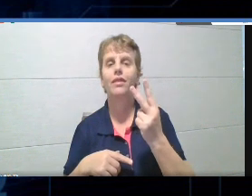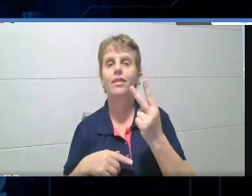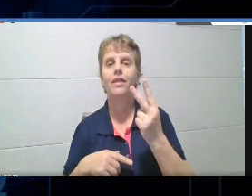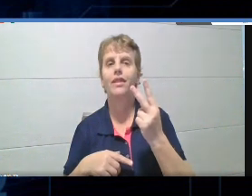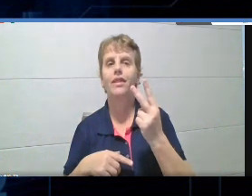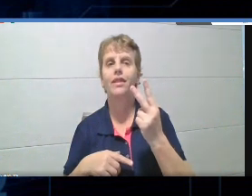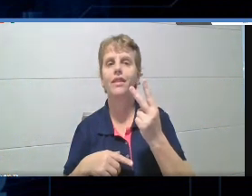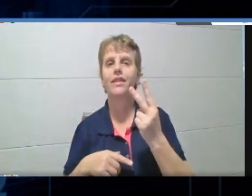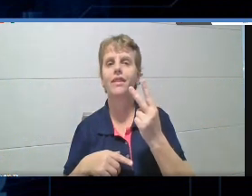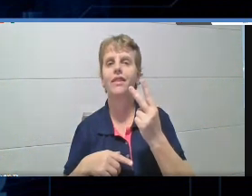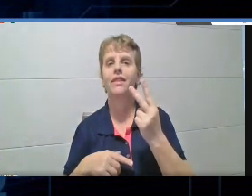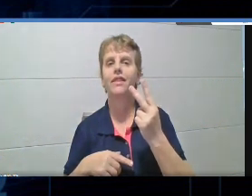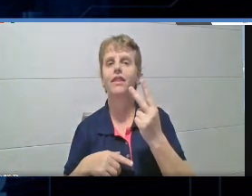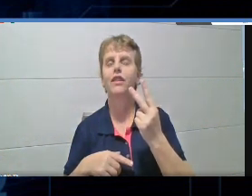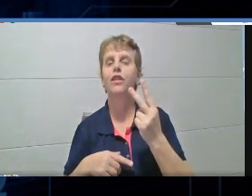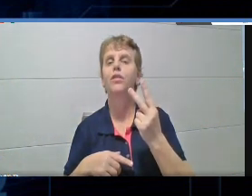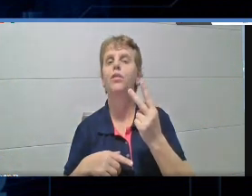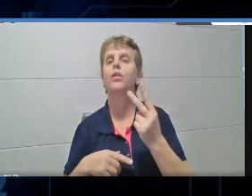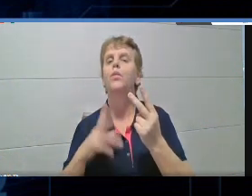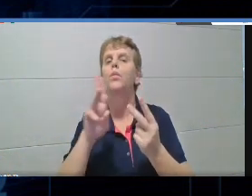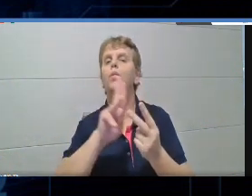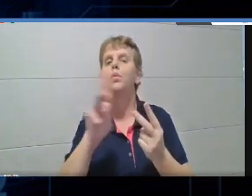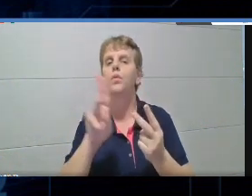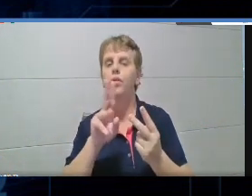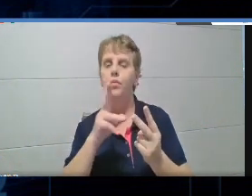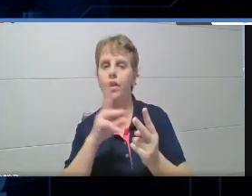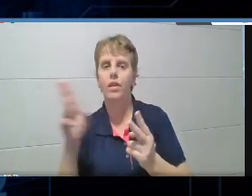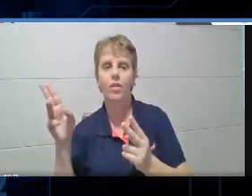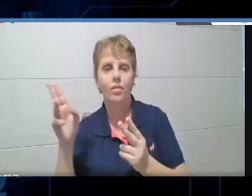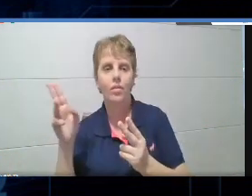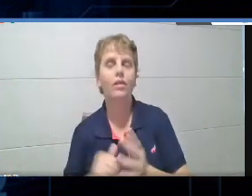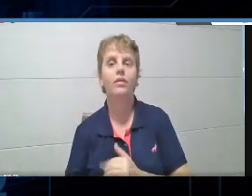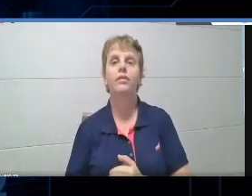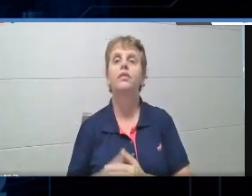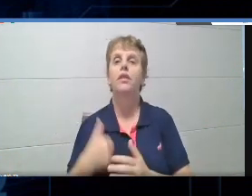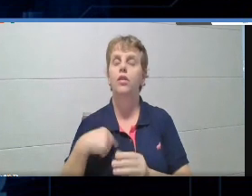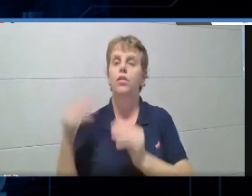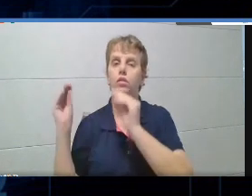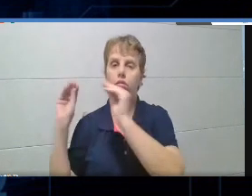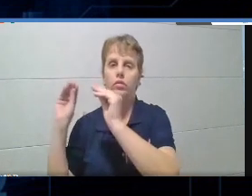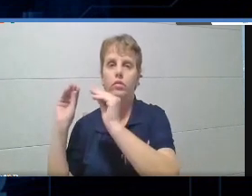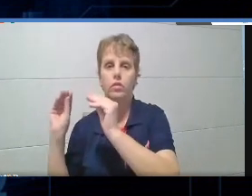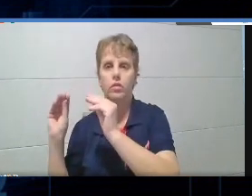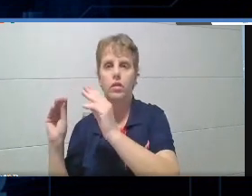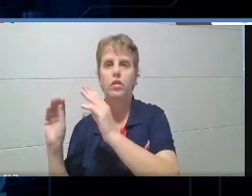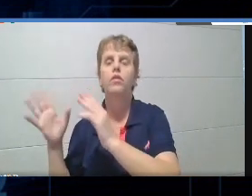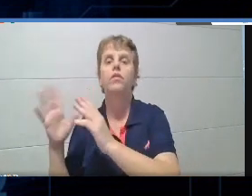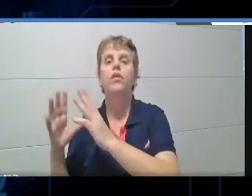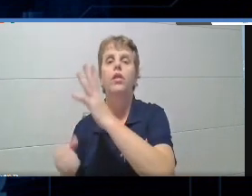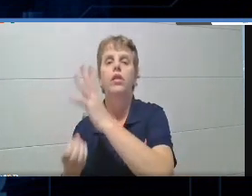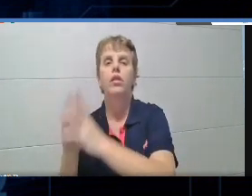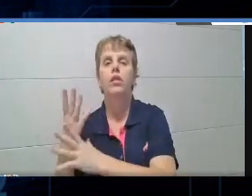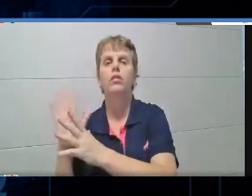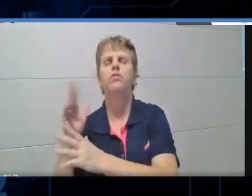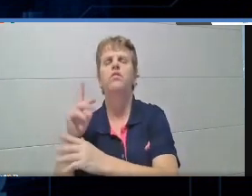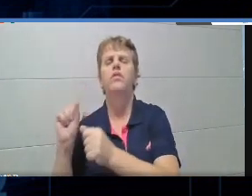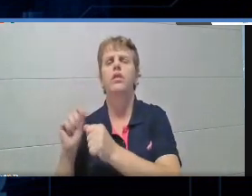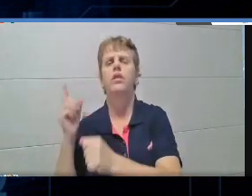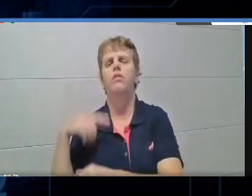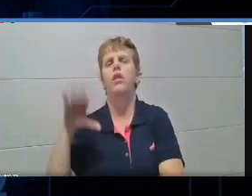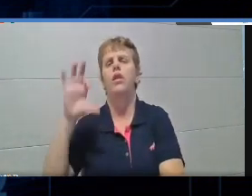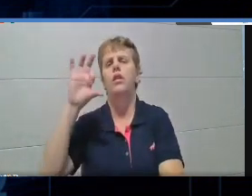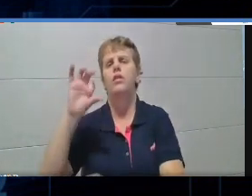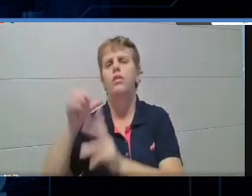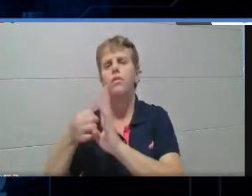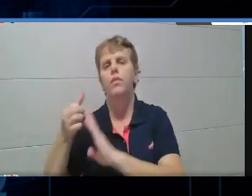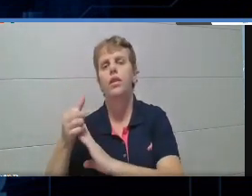terei o nome, né? Esse quiz foi aquele quiz que eu adicionei. Veja que ele foi criado há nove meses atrás. E temos o quiz que